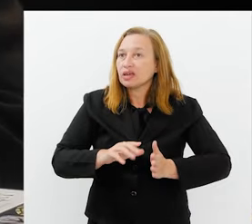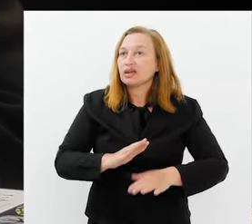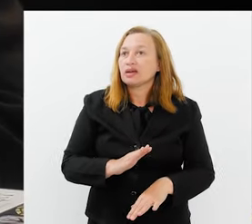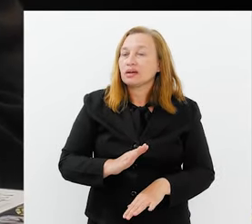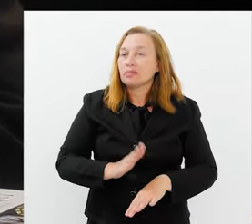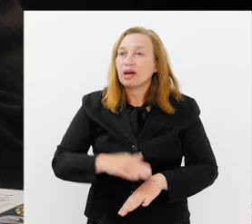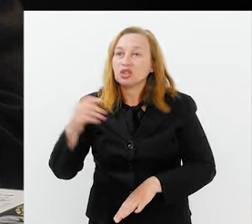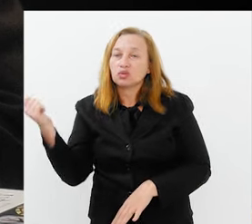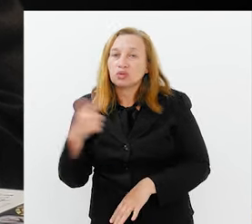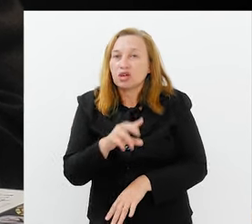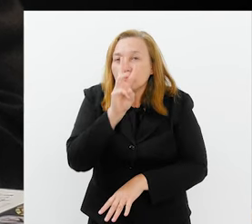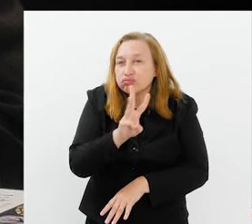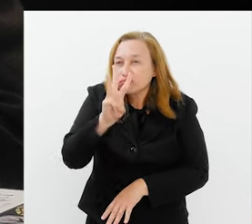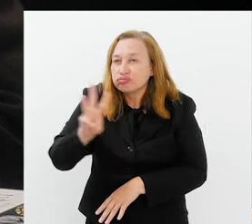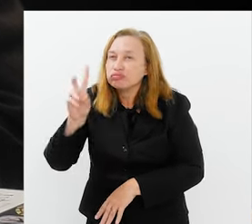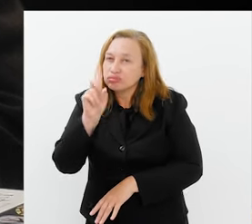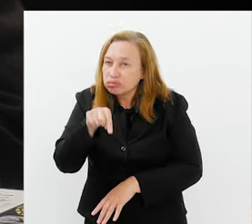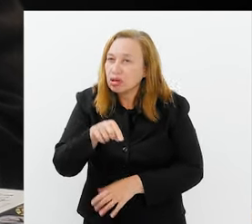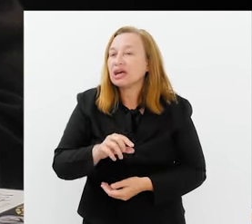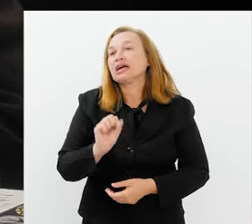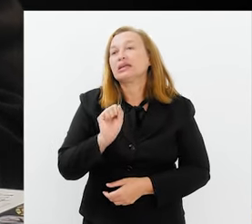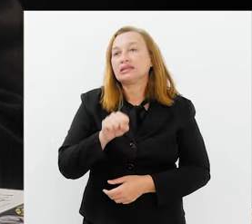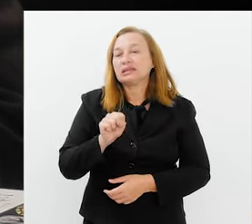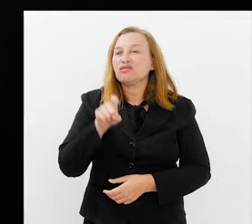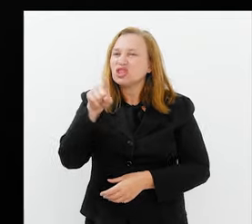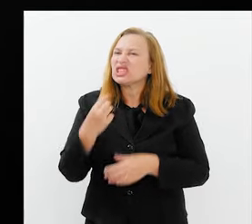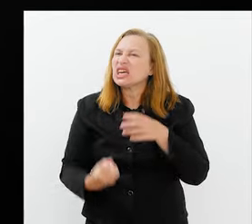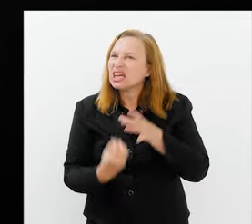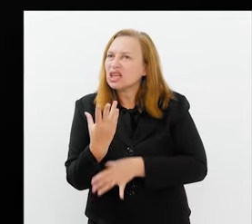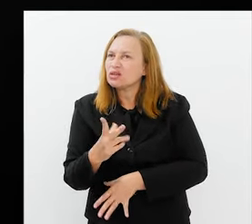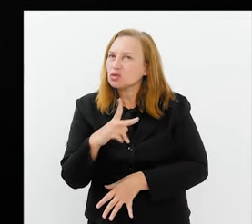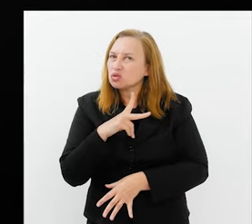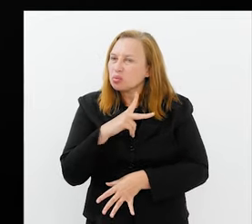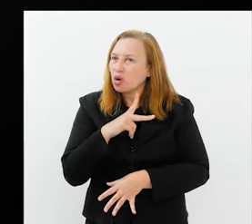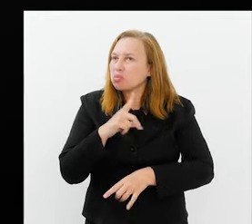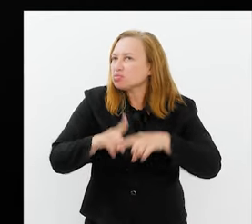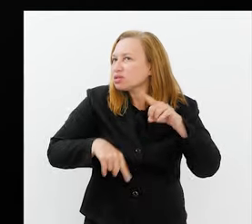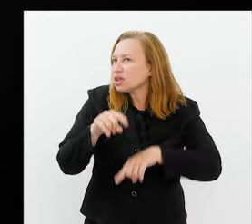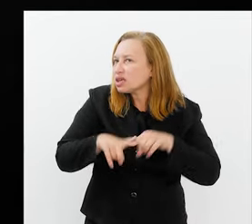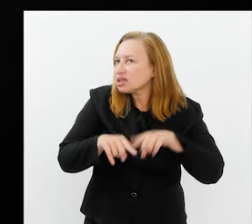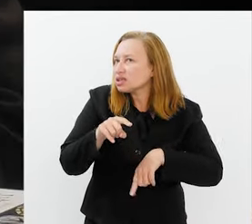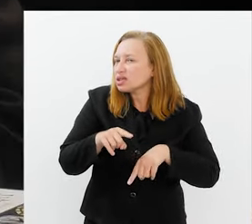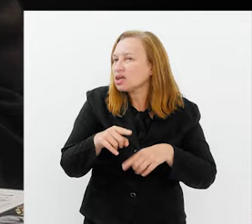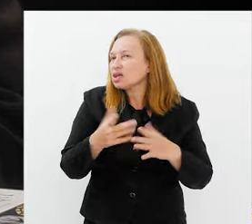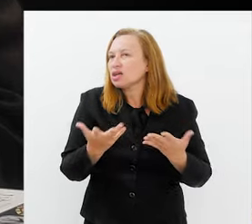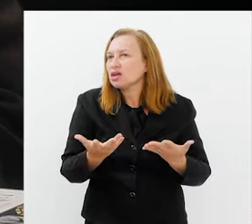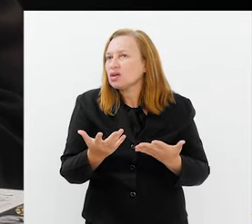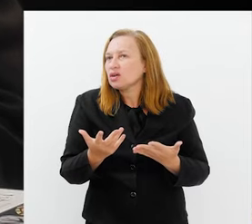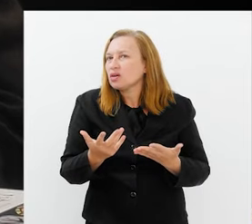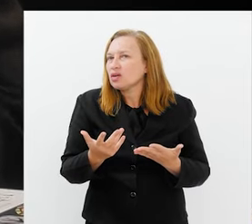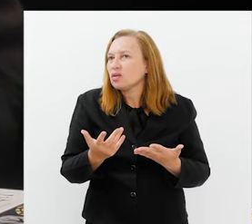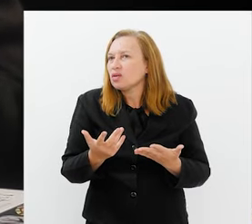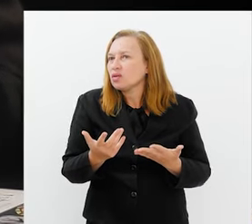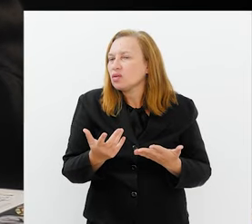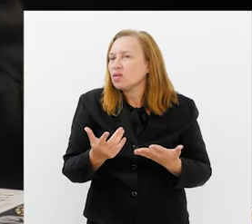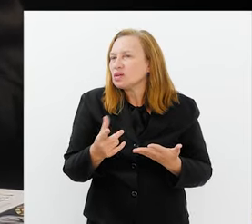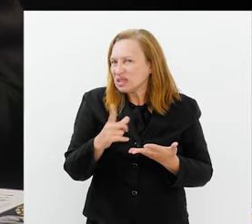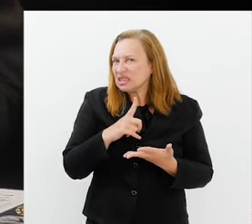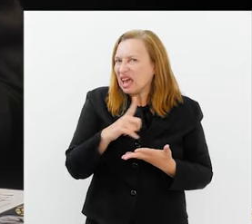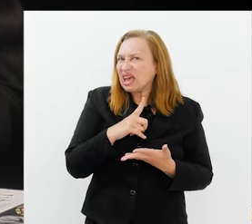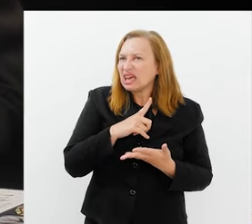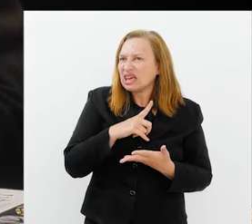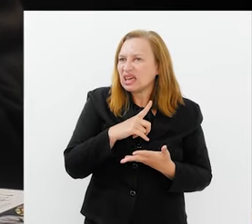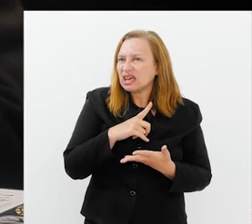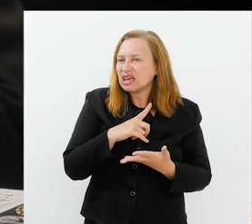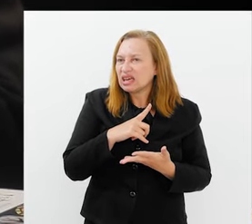pesquisa, ele vai além dos sites, né? Sim, sim. Você cria os teus próprios materiais, as tuas texturas,